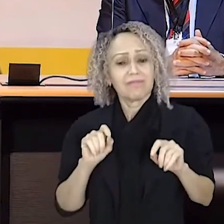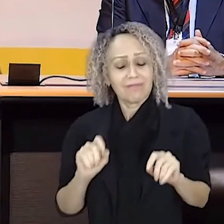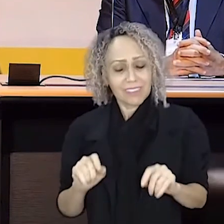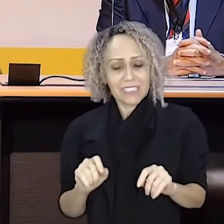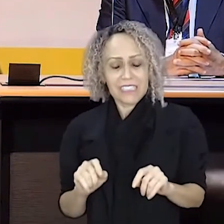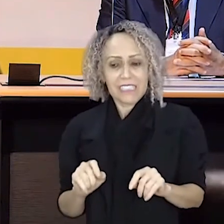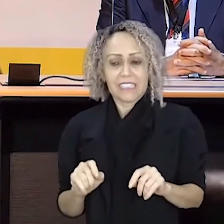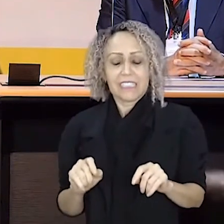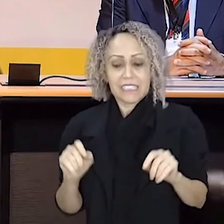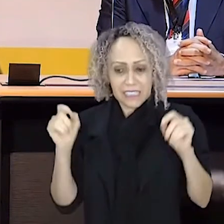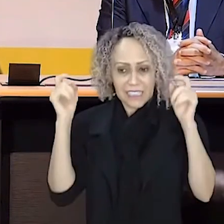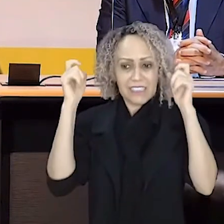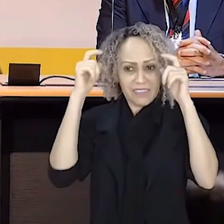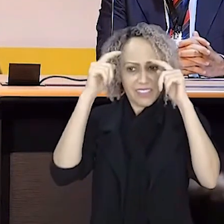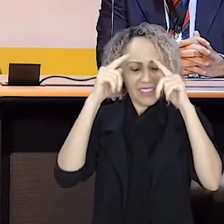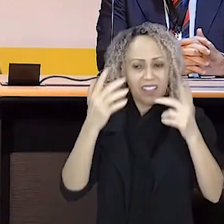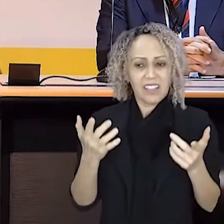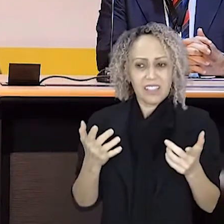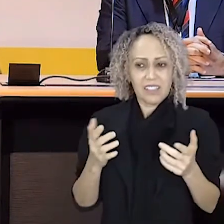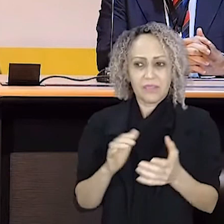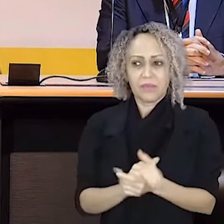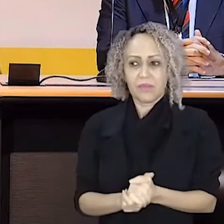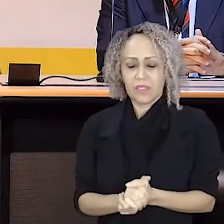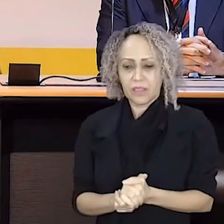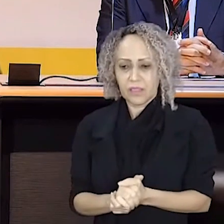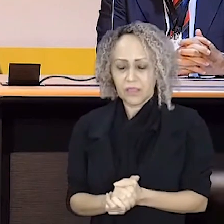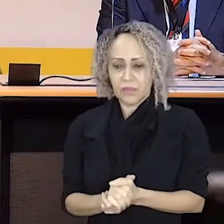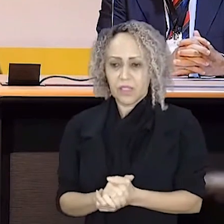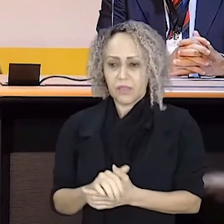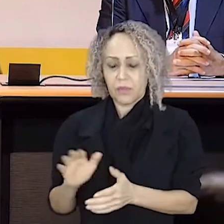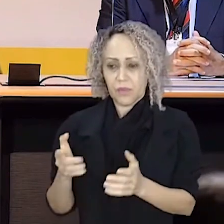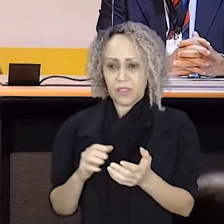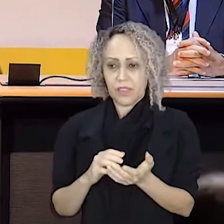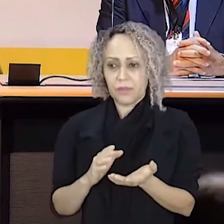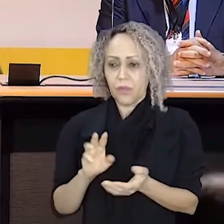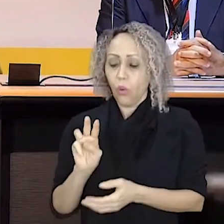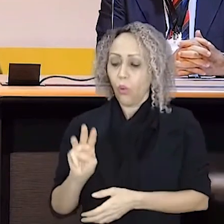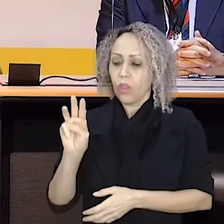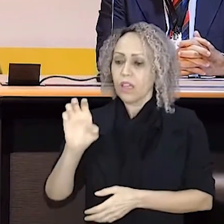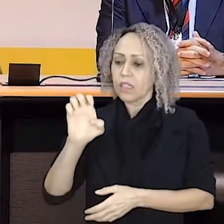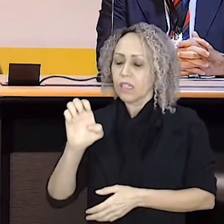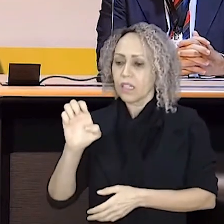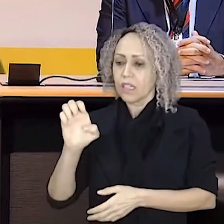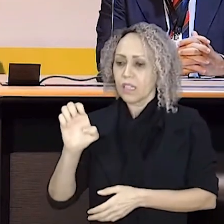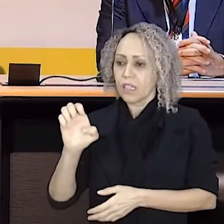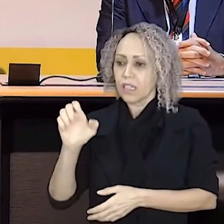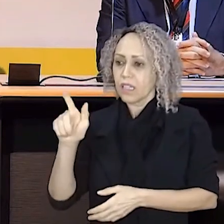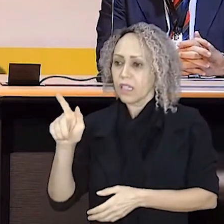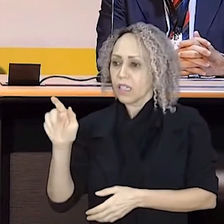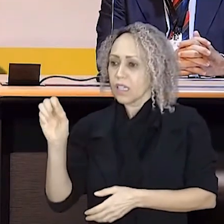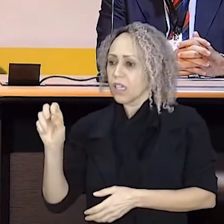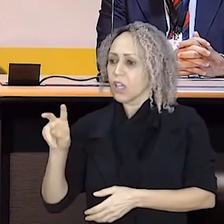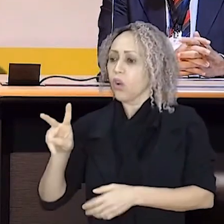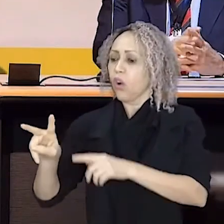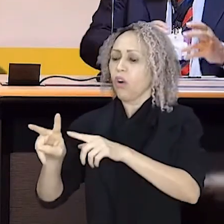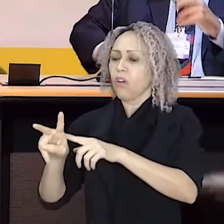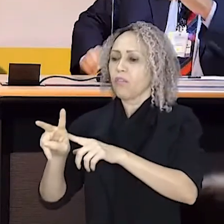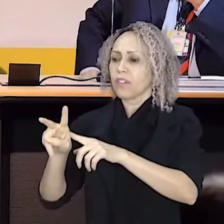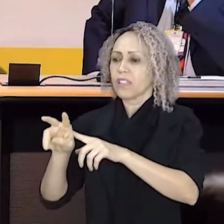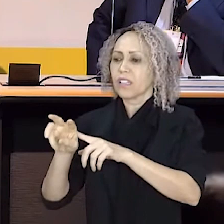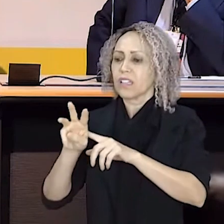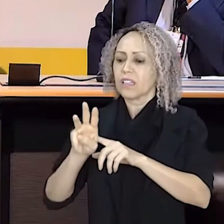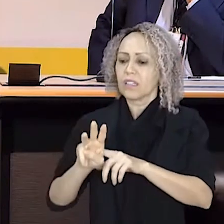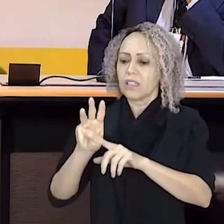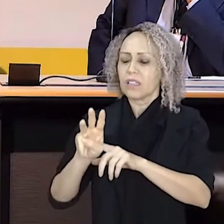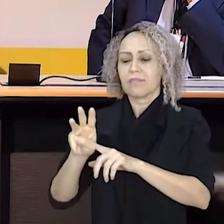EGOV é um instrumento fundamental para empresas, pequenos empresários, para o cidadão. E você paralisar um serviço dele